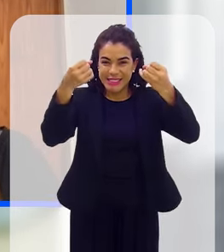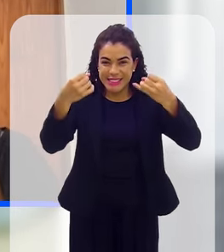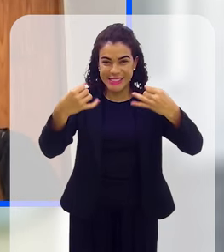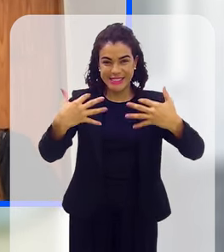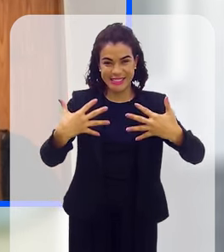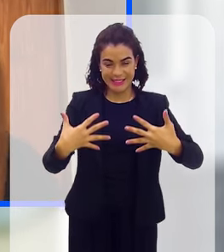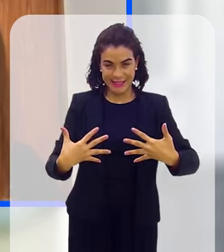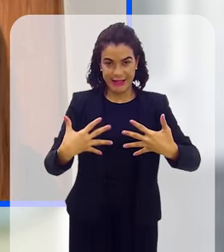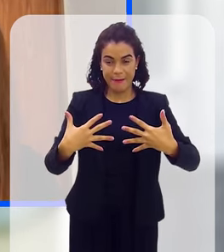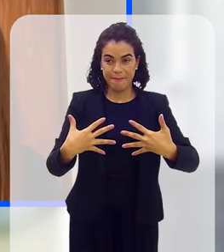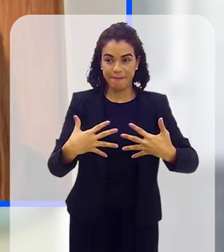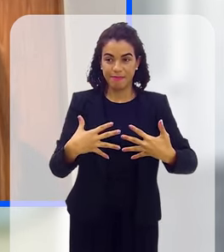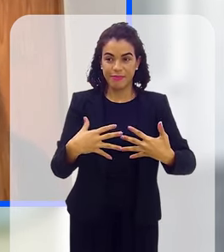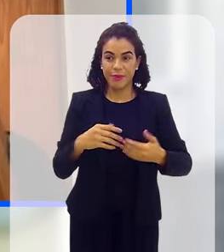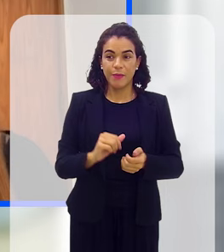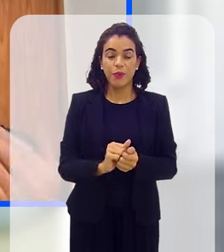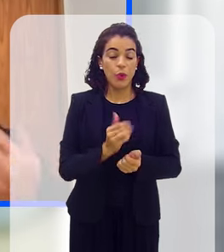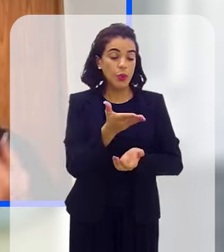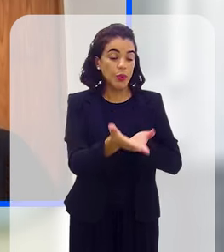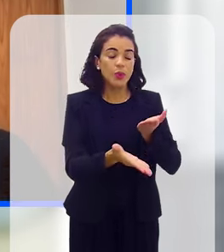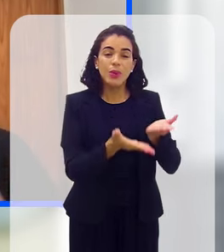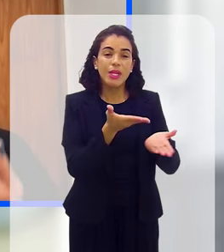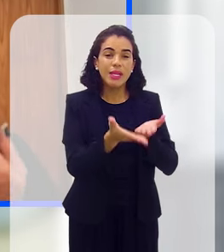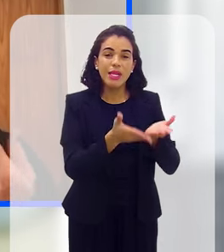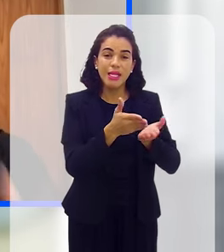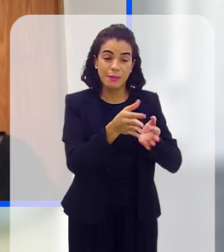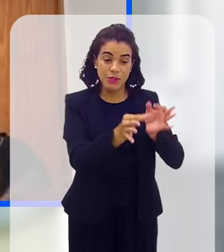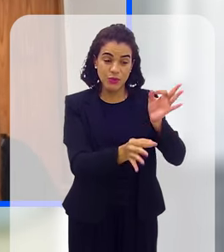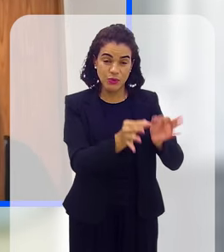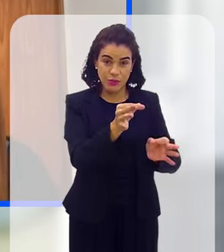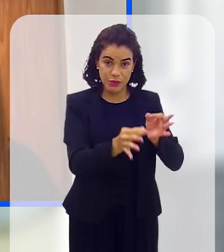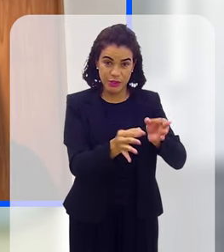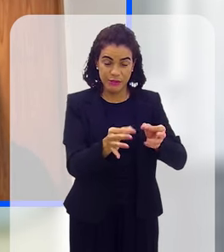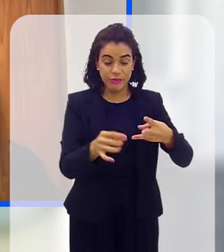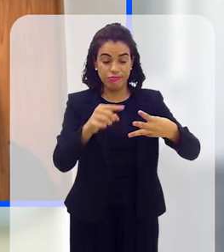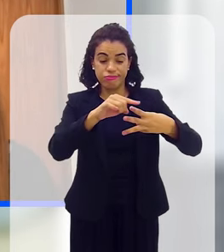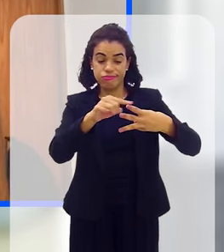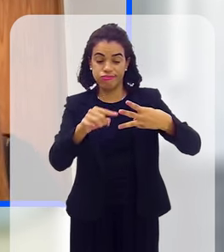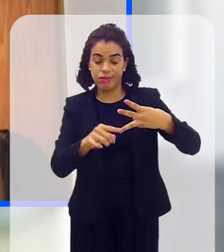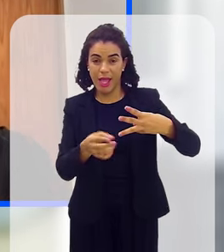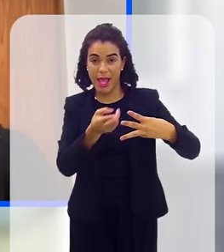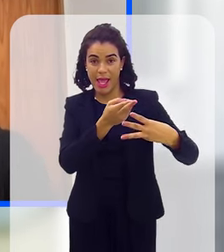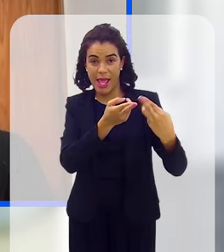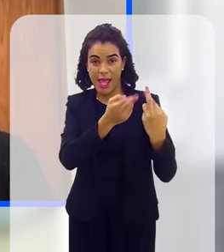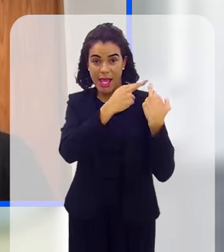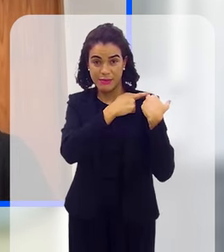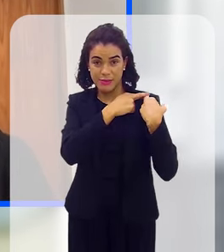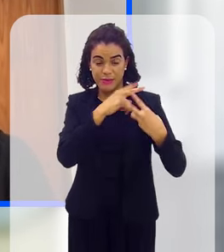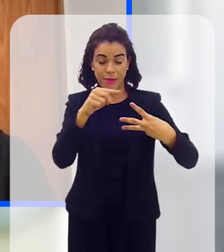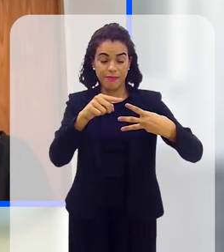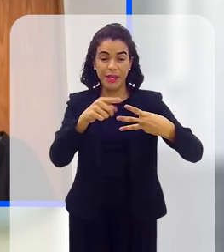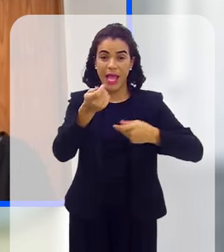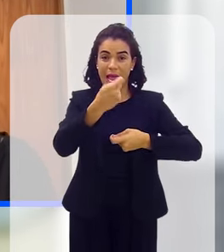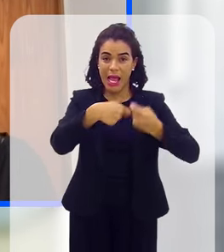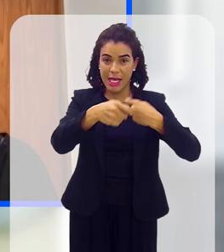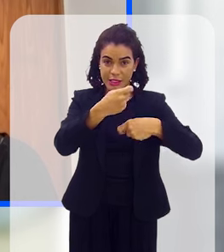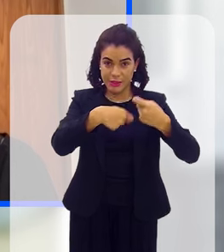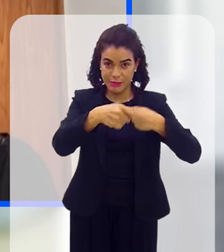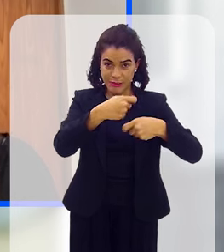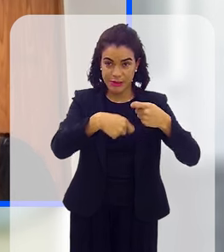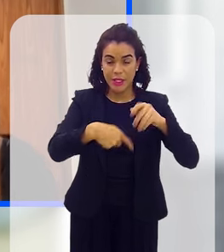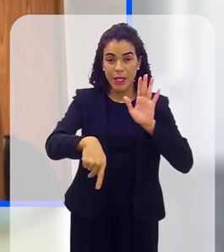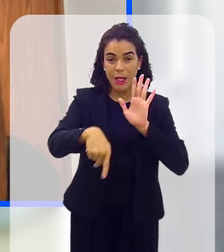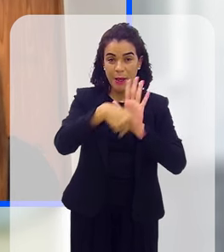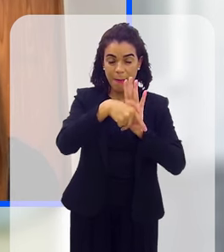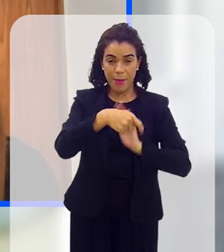do tratamento jurídico em três esferas de responsabilização. A administrativa, que é própria